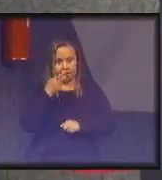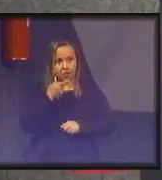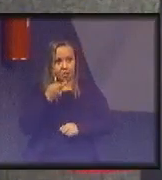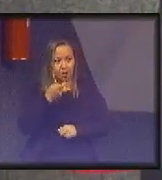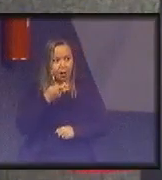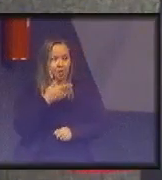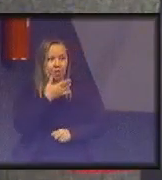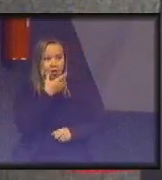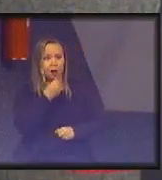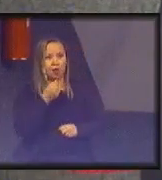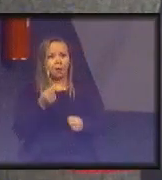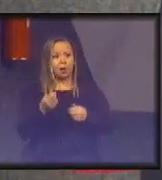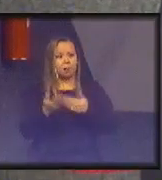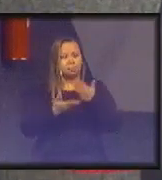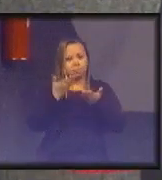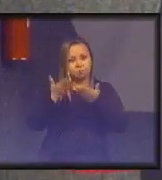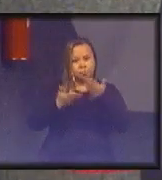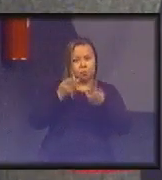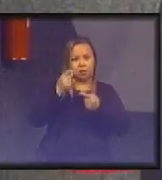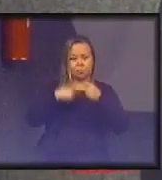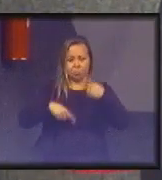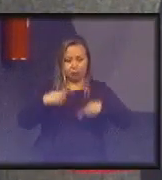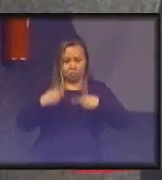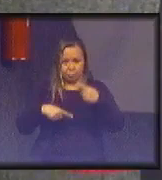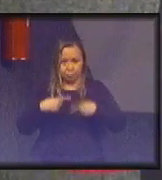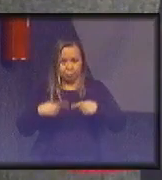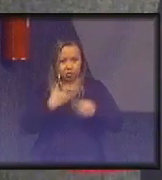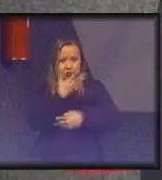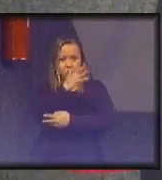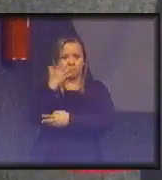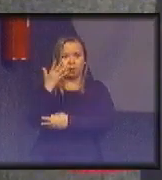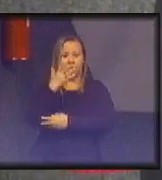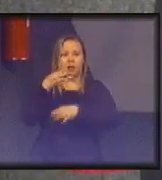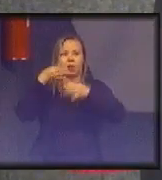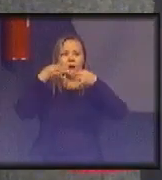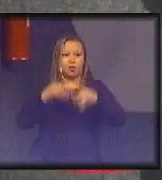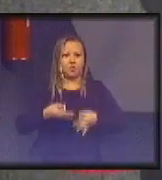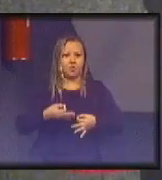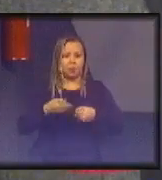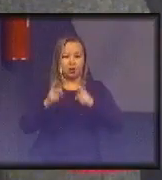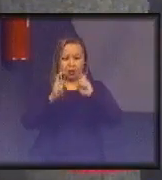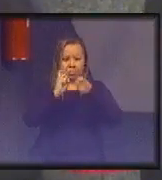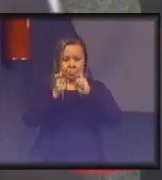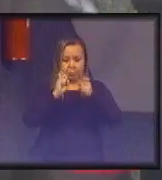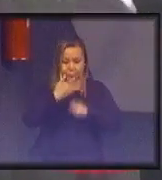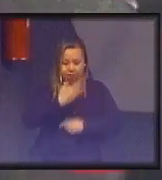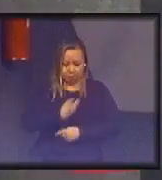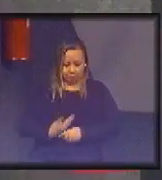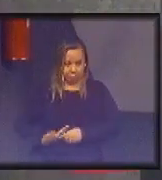transversalidade das políticas ambientais e a eficiência na administração pública.